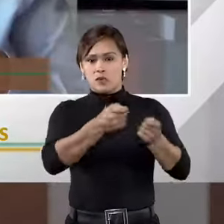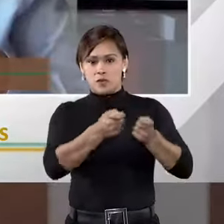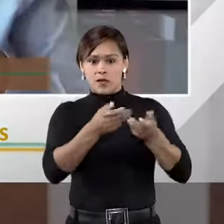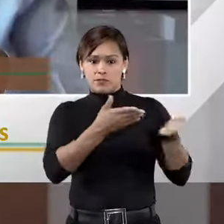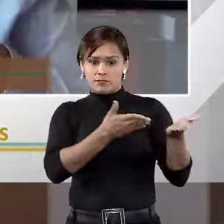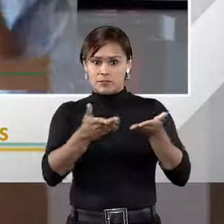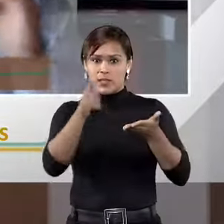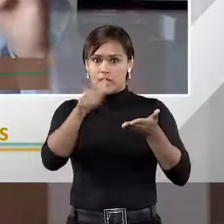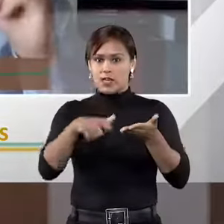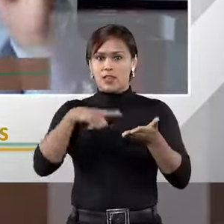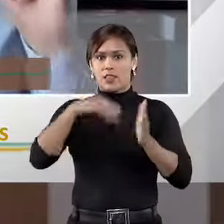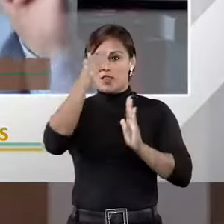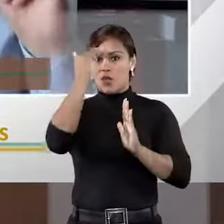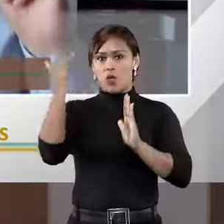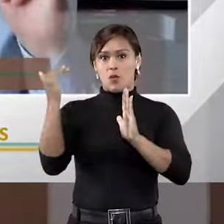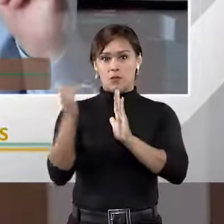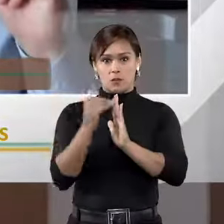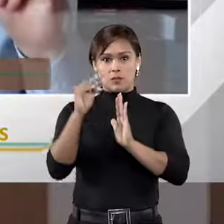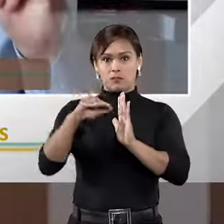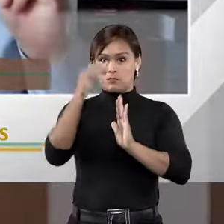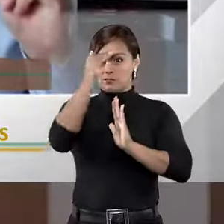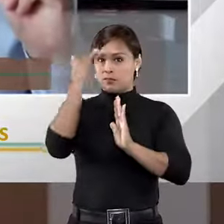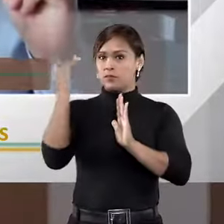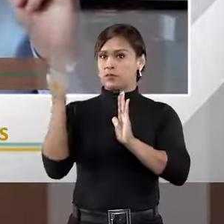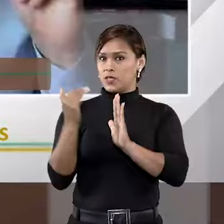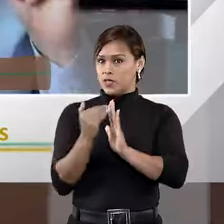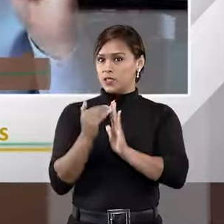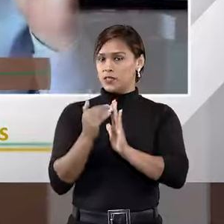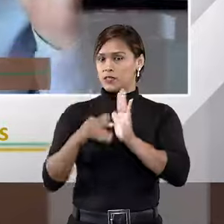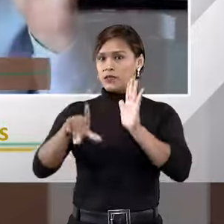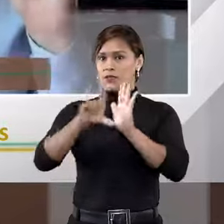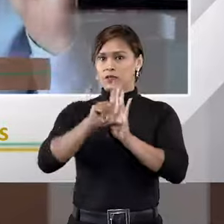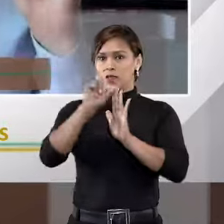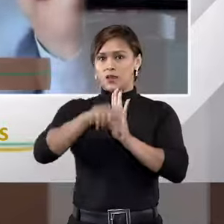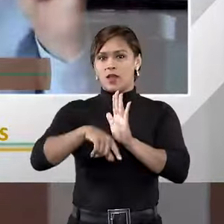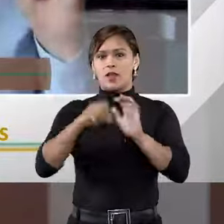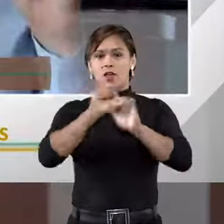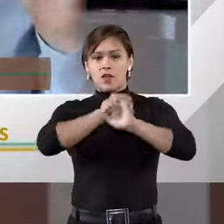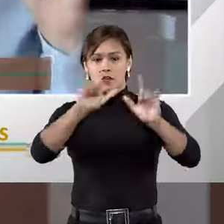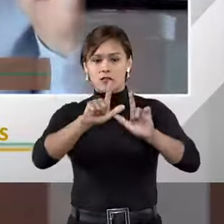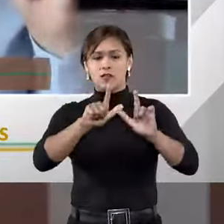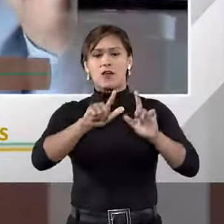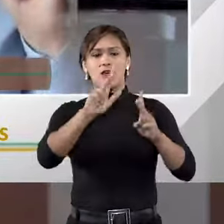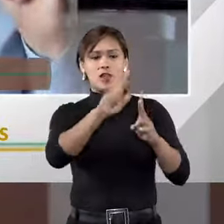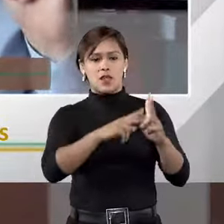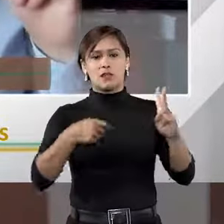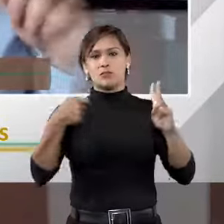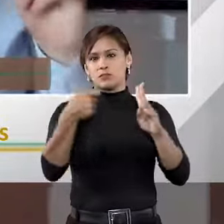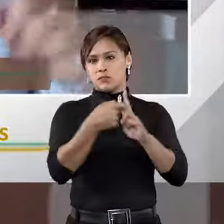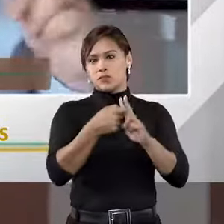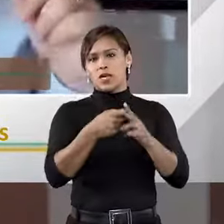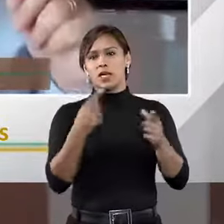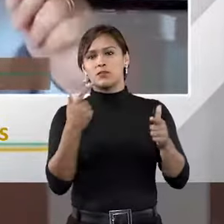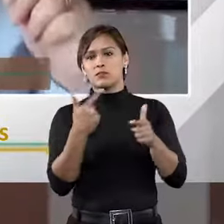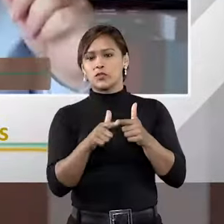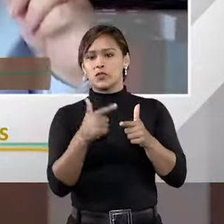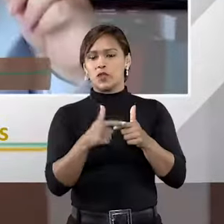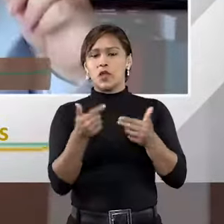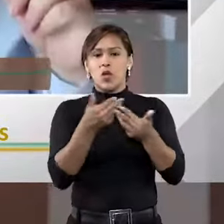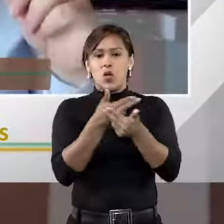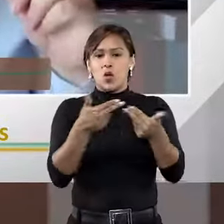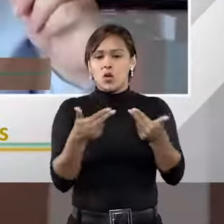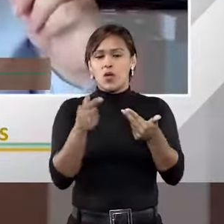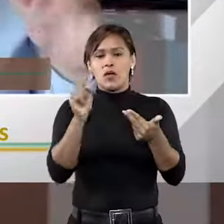designado, ele tem o dever, o dever, está na lei, de revelar para os sujeitos do litígio qualquer fato